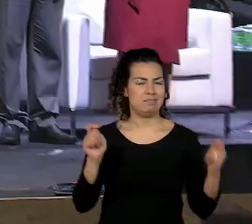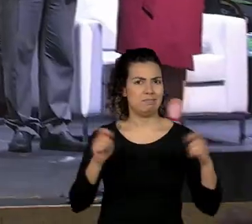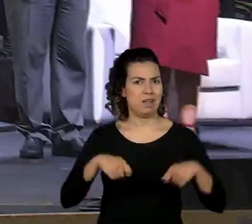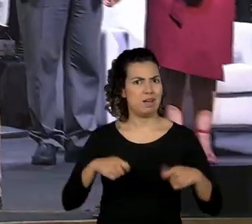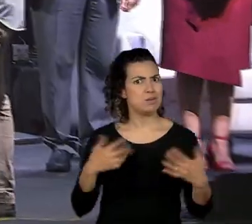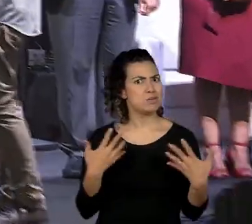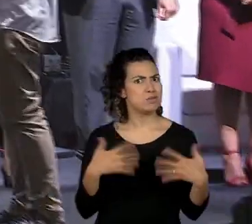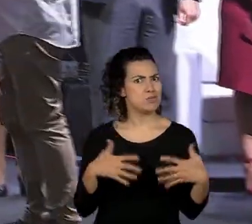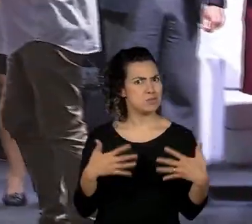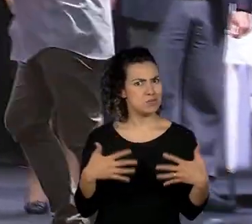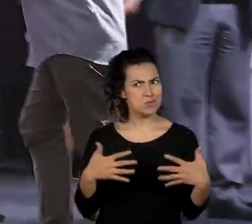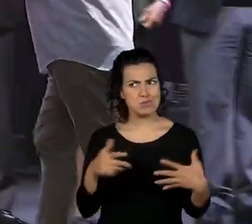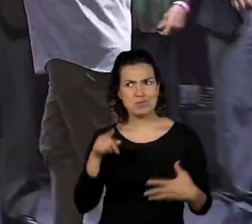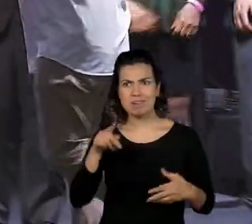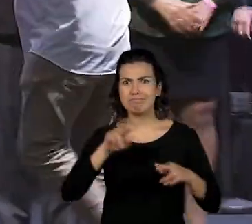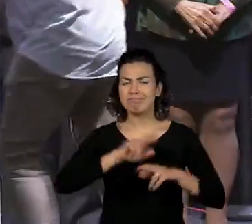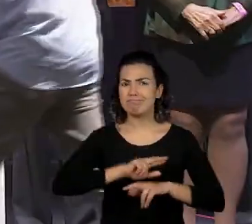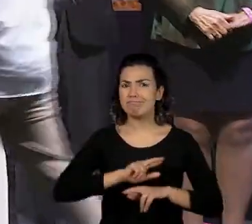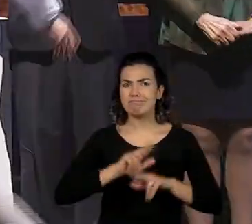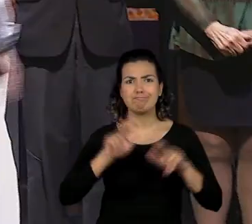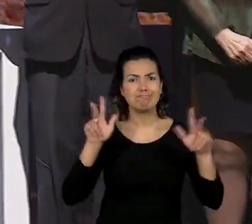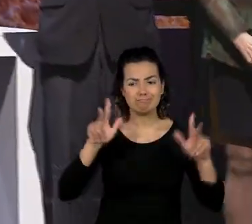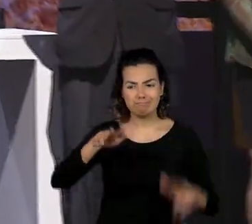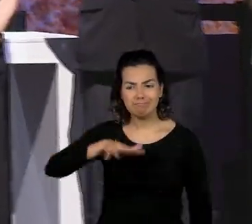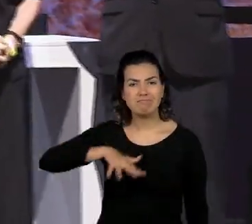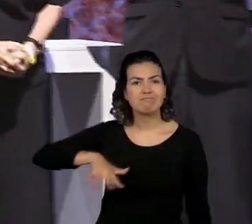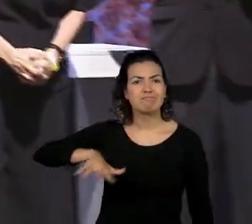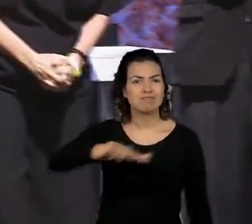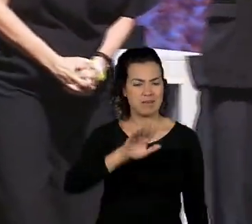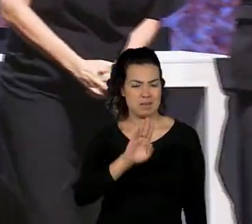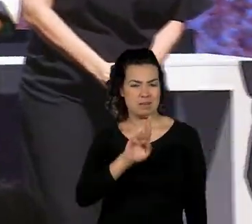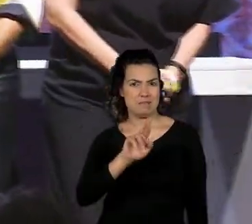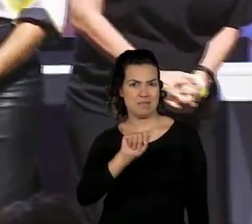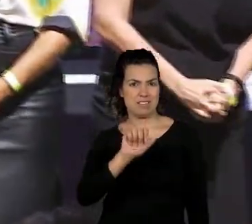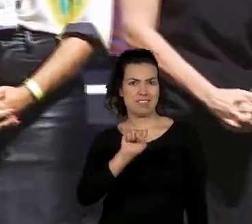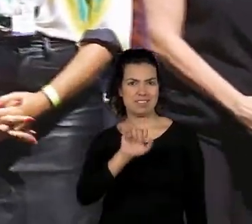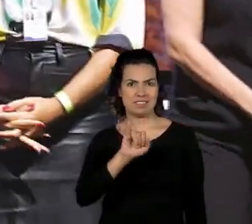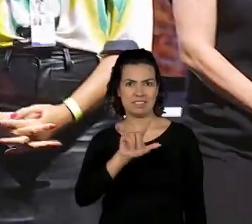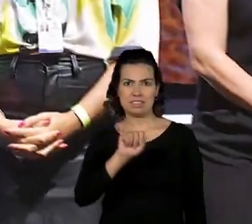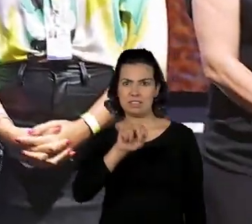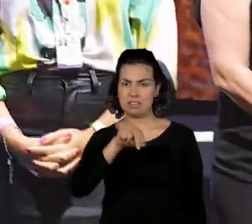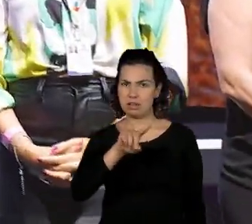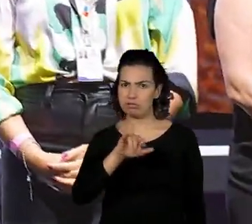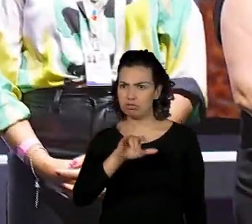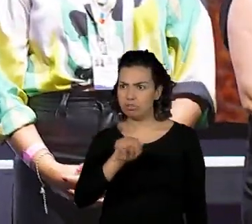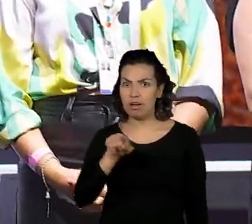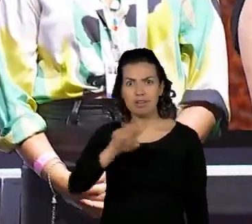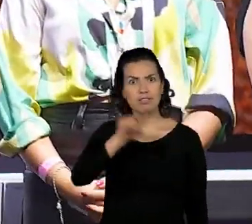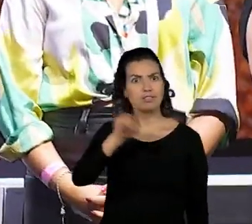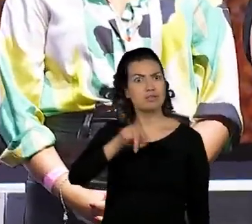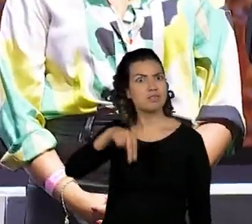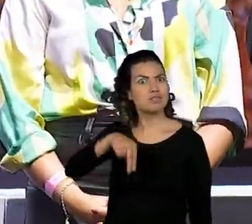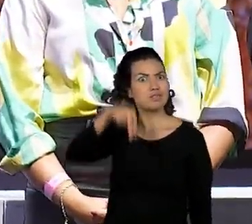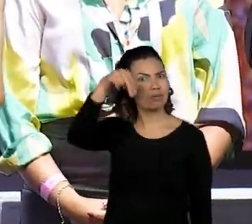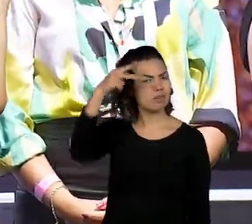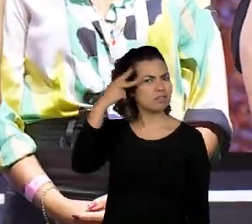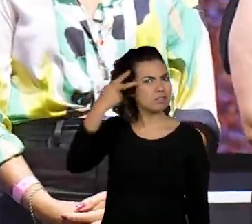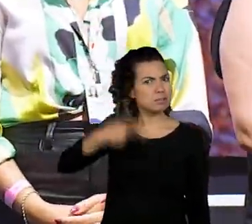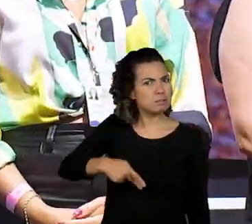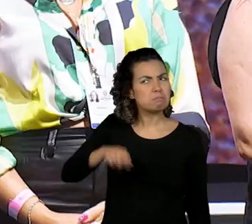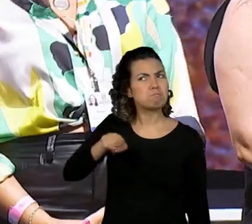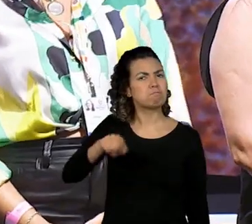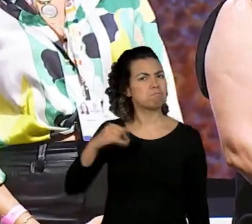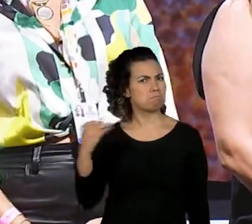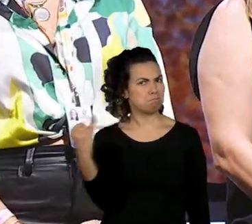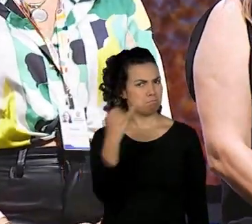com características da Brasilândia. Esse bairro super importante da Zona Norte. Os projetos, eles dialogam